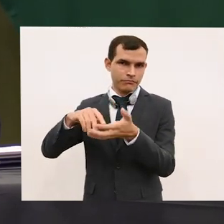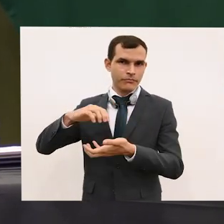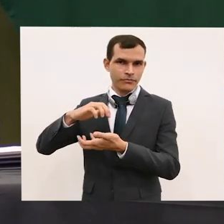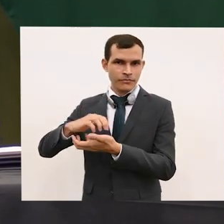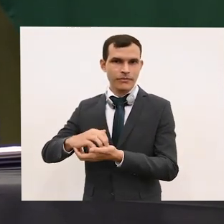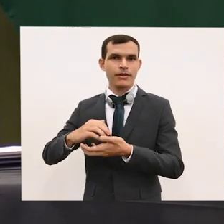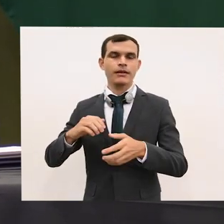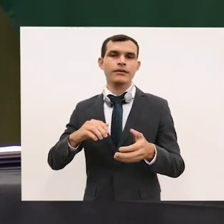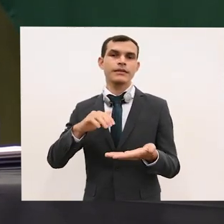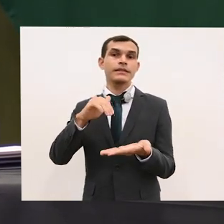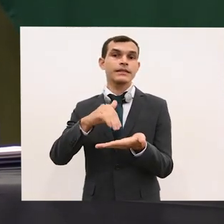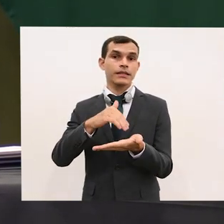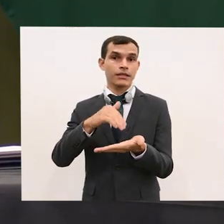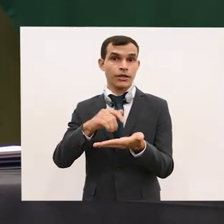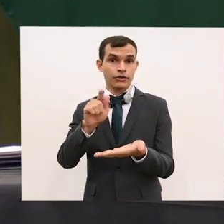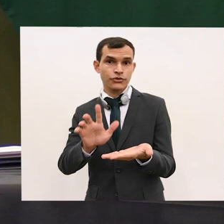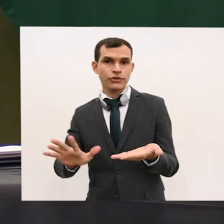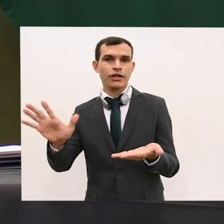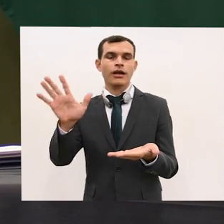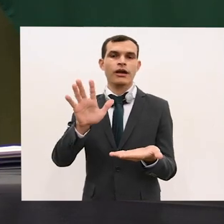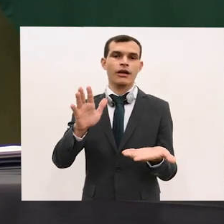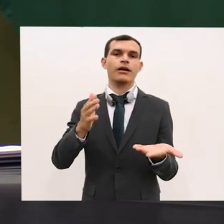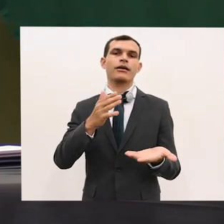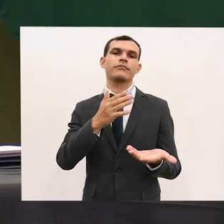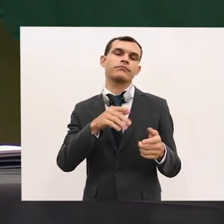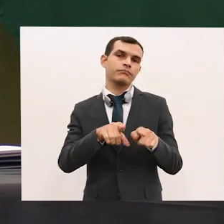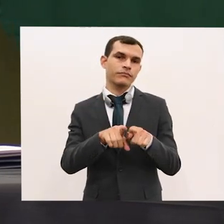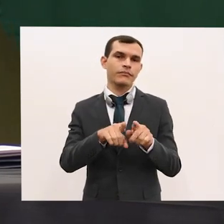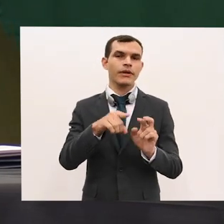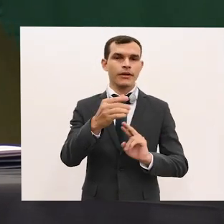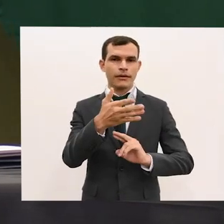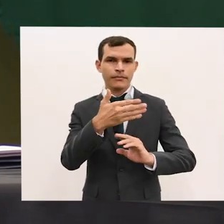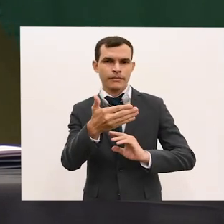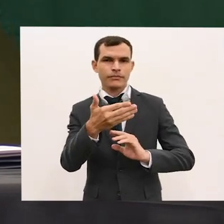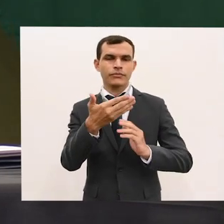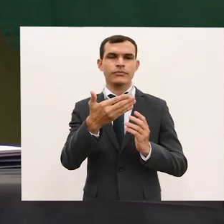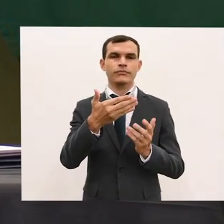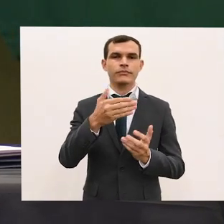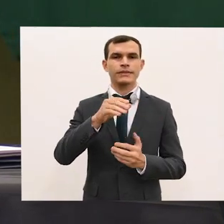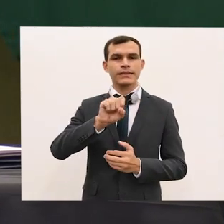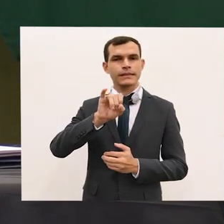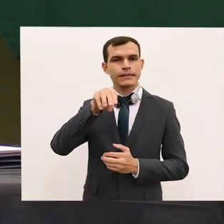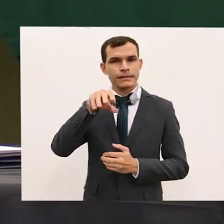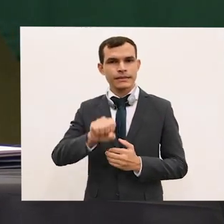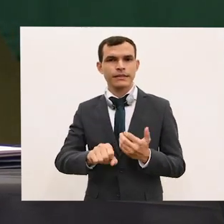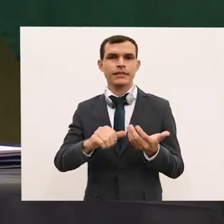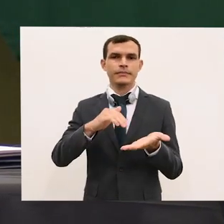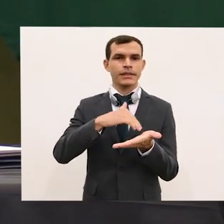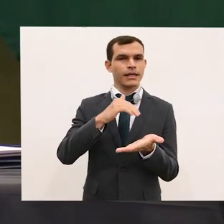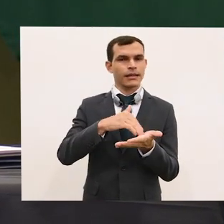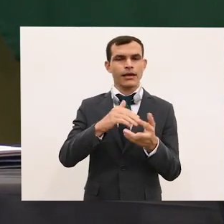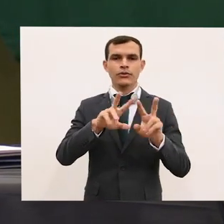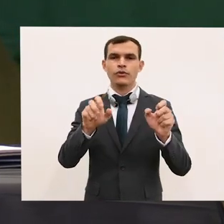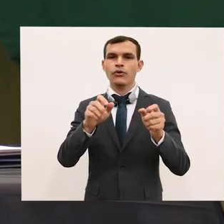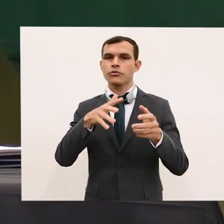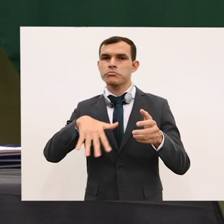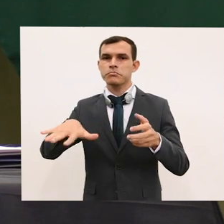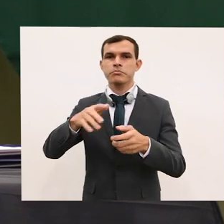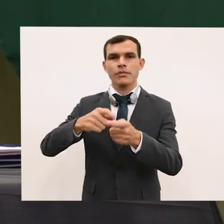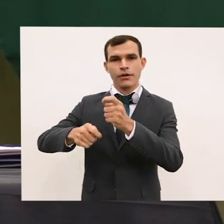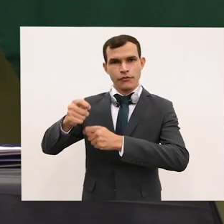-geral, embaixador Fernando Simas, secretário de Assuntos Econômicos, embaixador Sarkis,